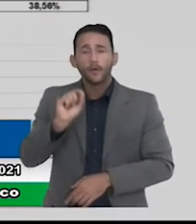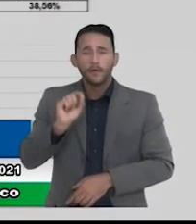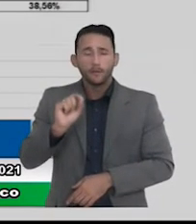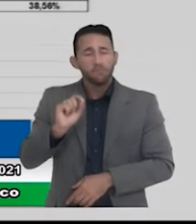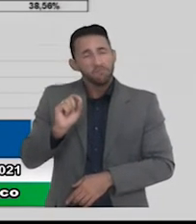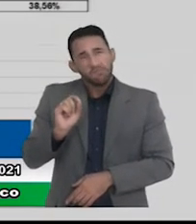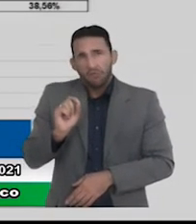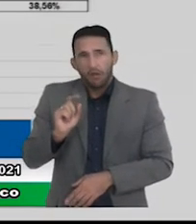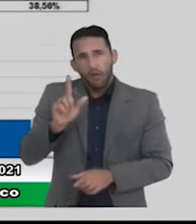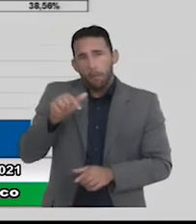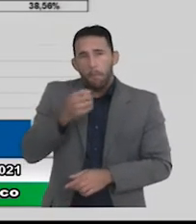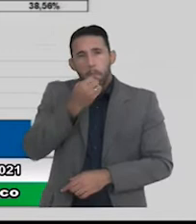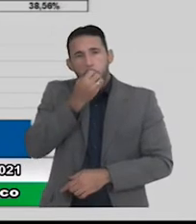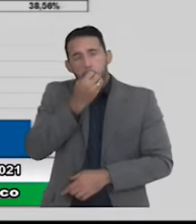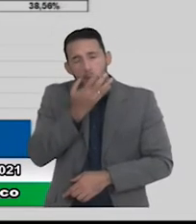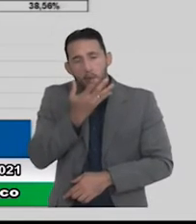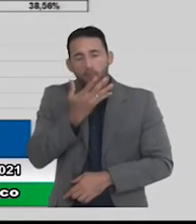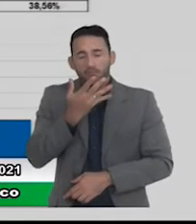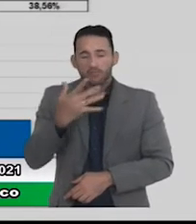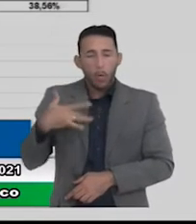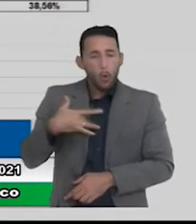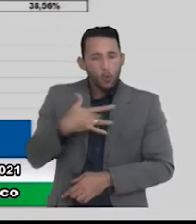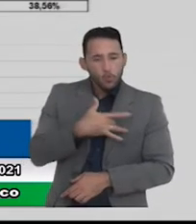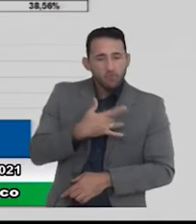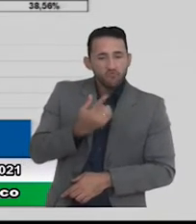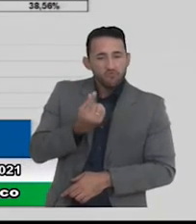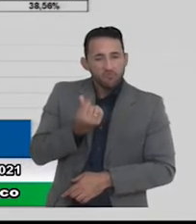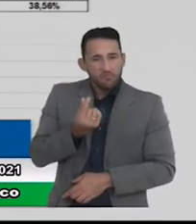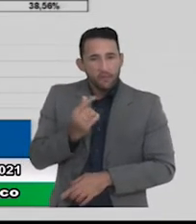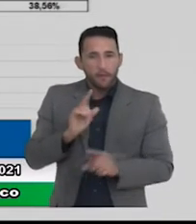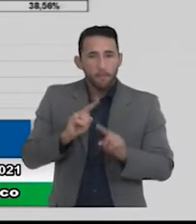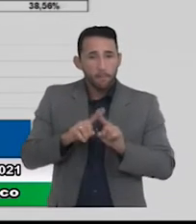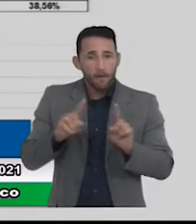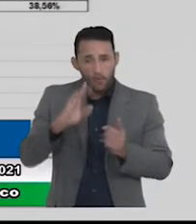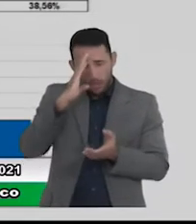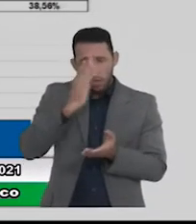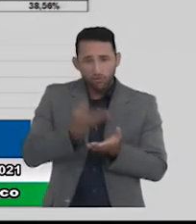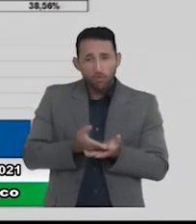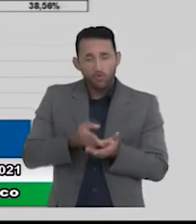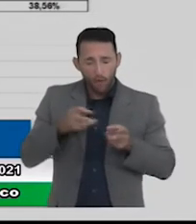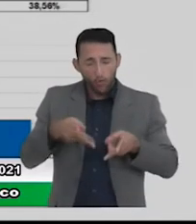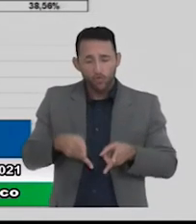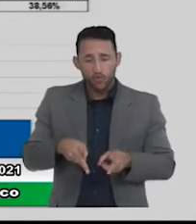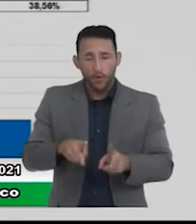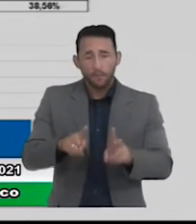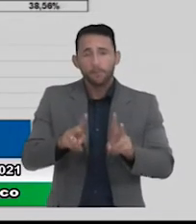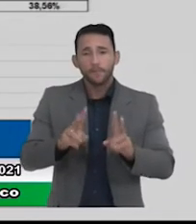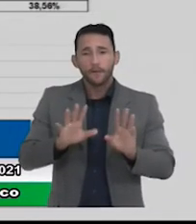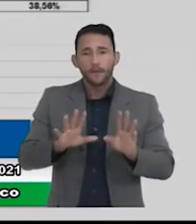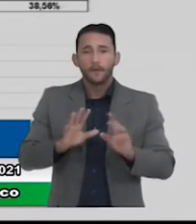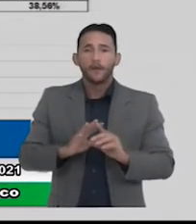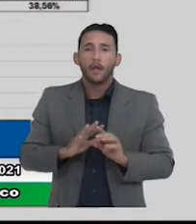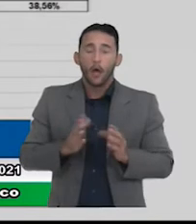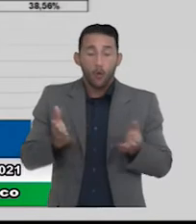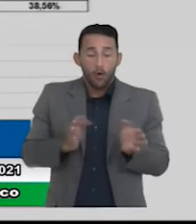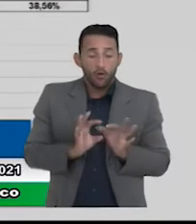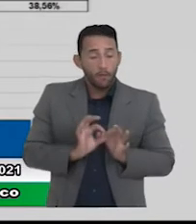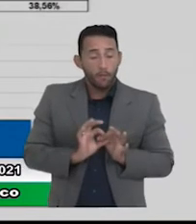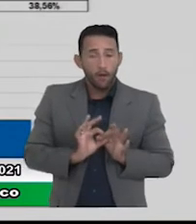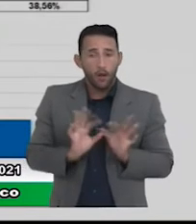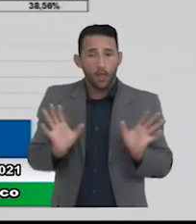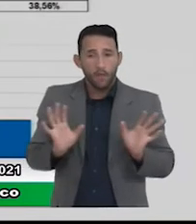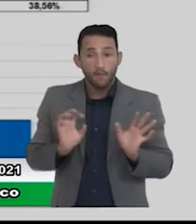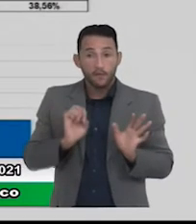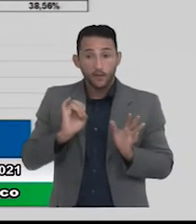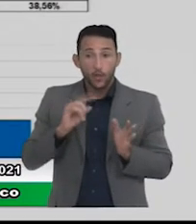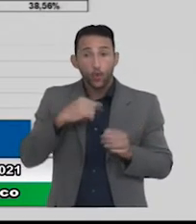saúde financeira um bom equilíbrio das contas eu acredito que é isso que vai continuar também e aí a gente está à disposição para os